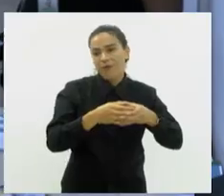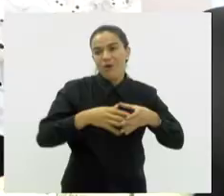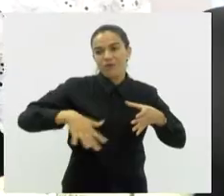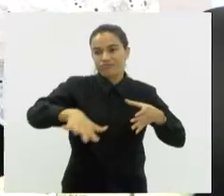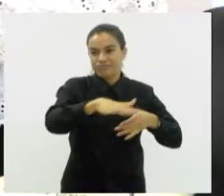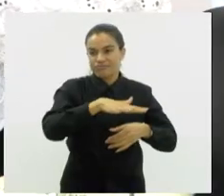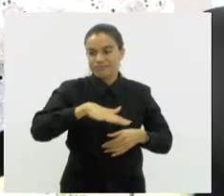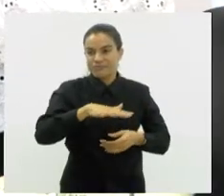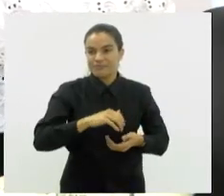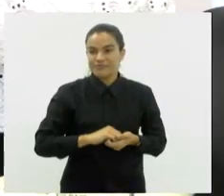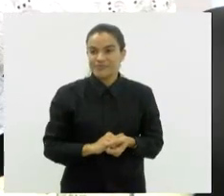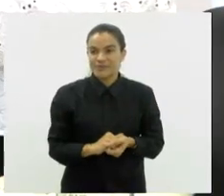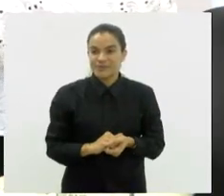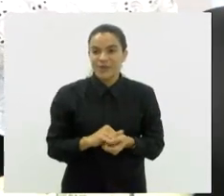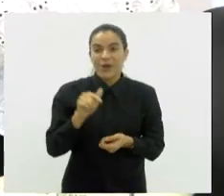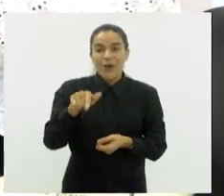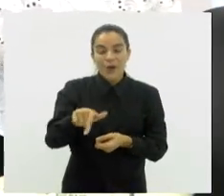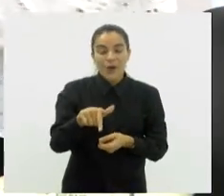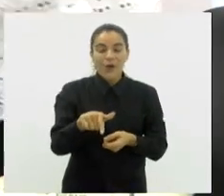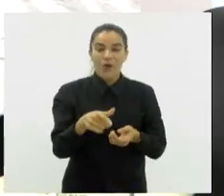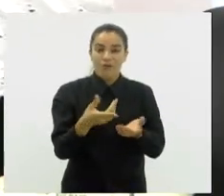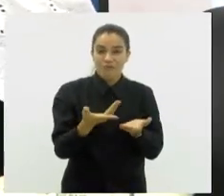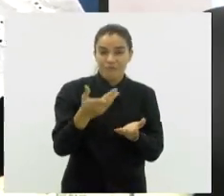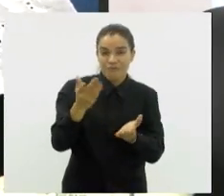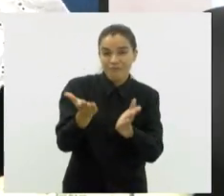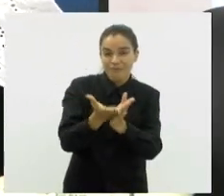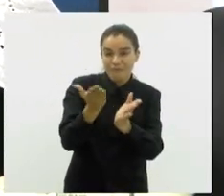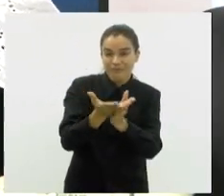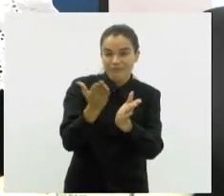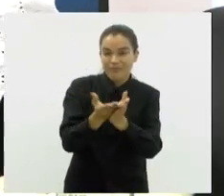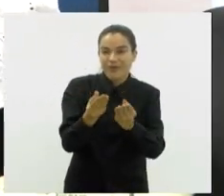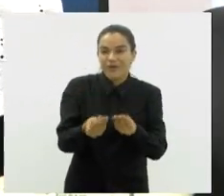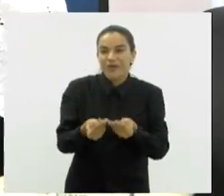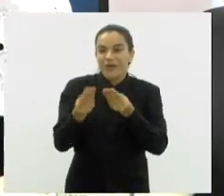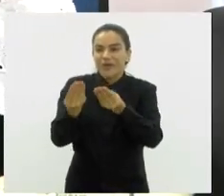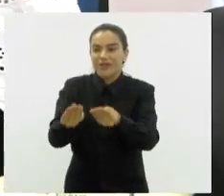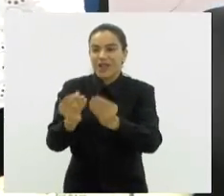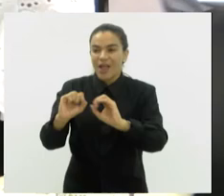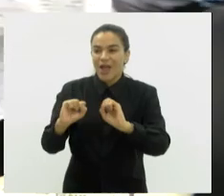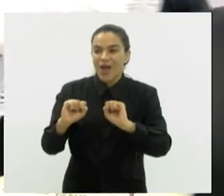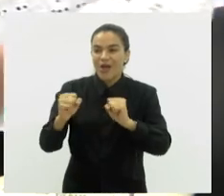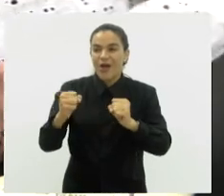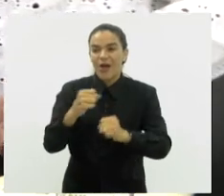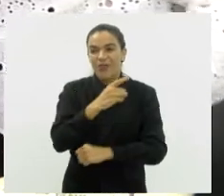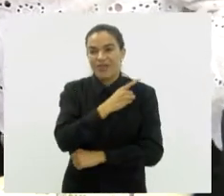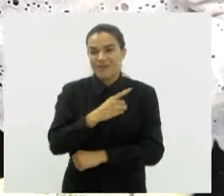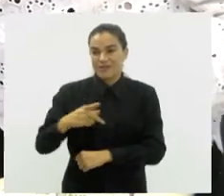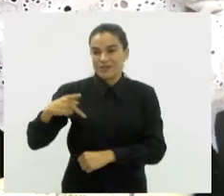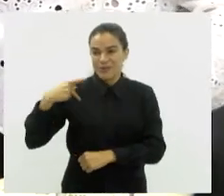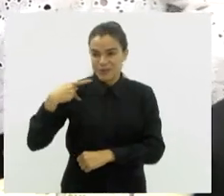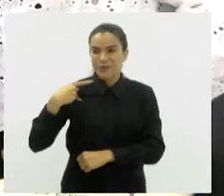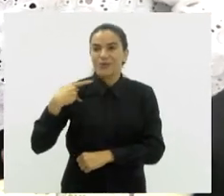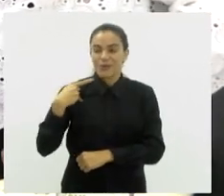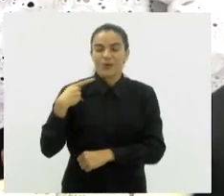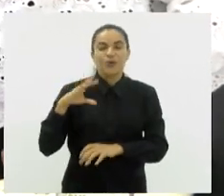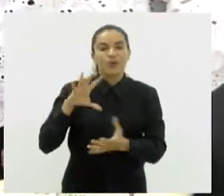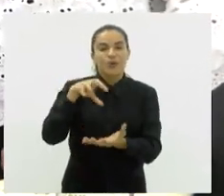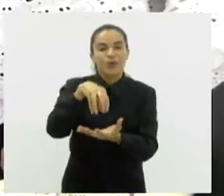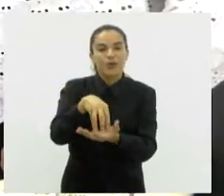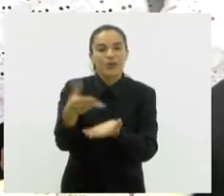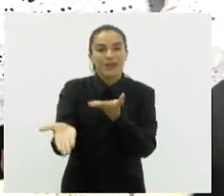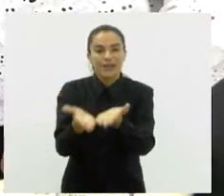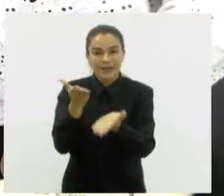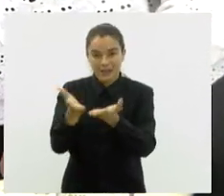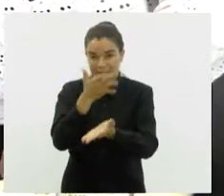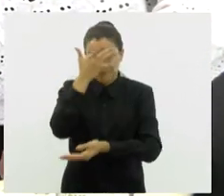geral. O exemplar do Estatuto da Pessoa Idosa em Braile foi entregue ao defensor público Valmeire Guimarães, do Núcleo de Atendimento à